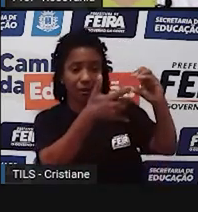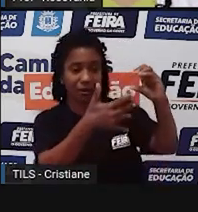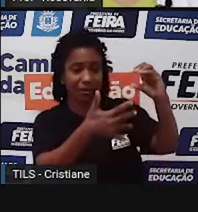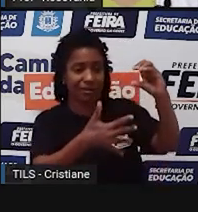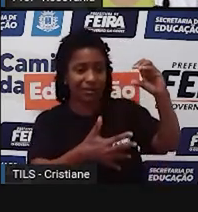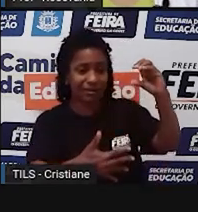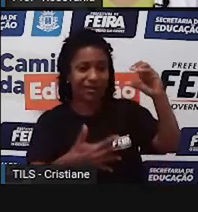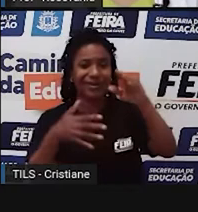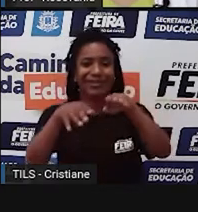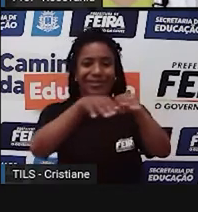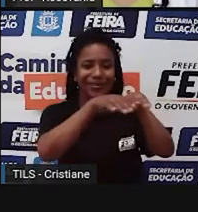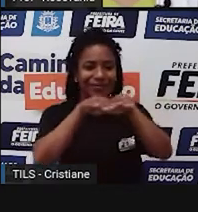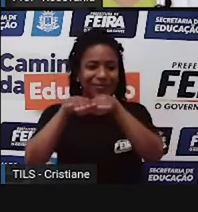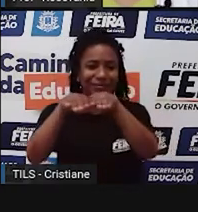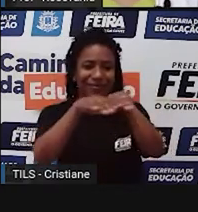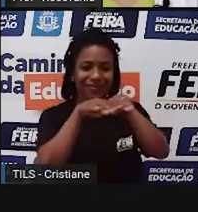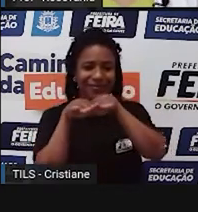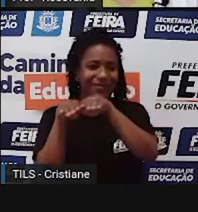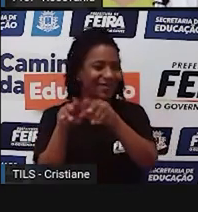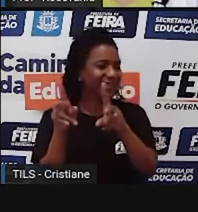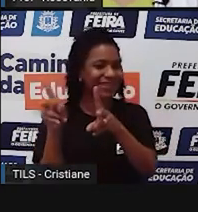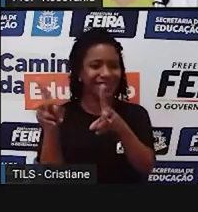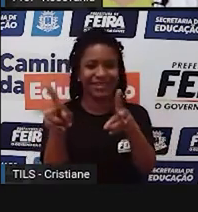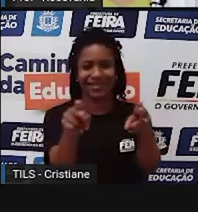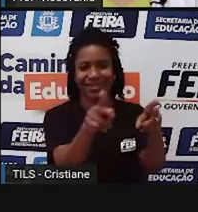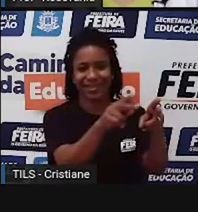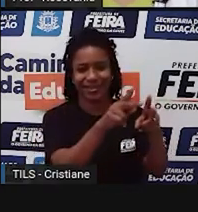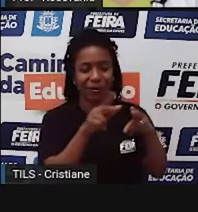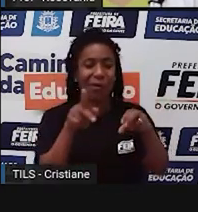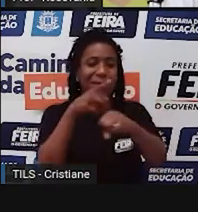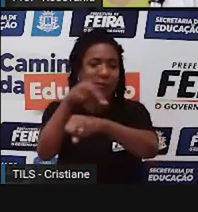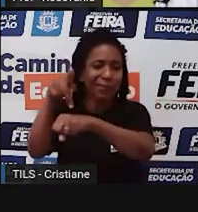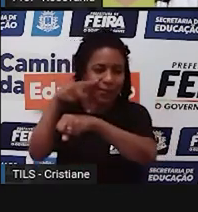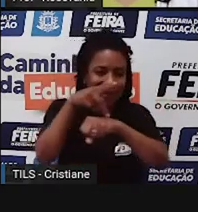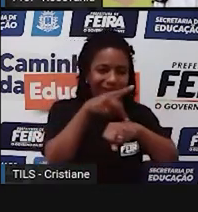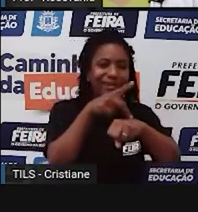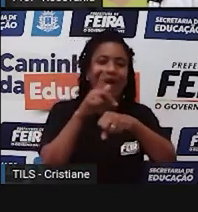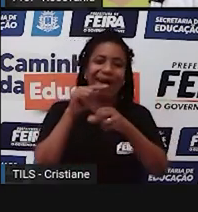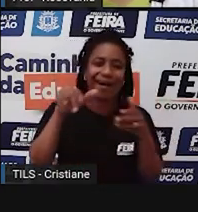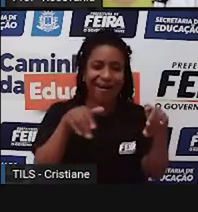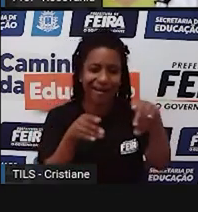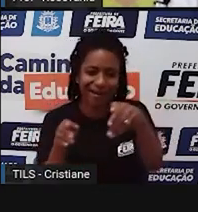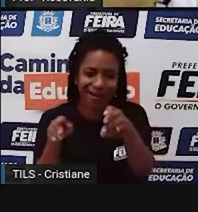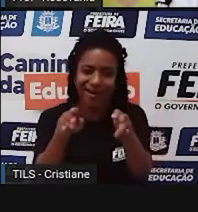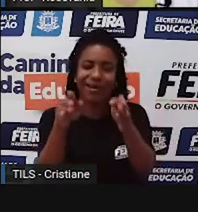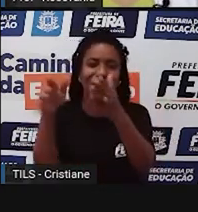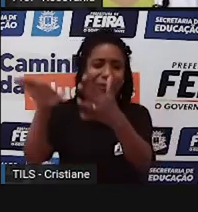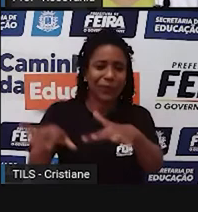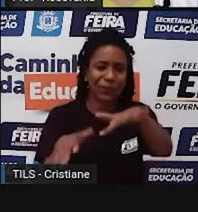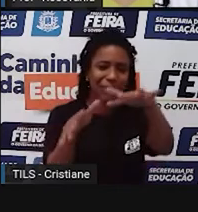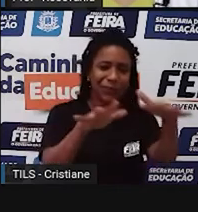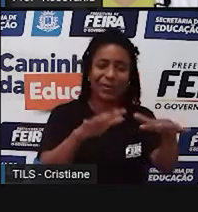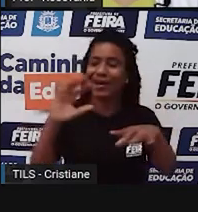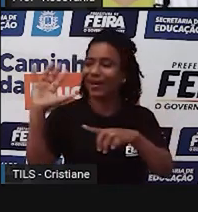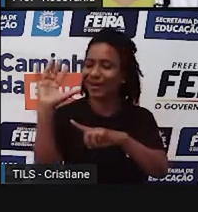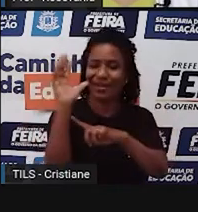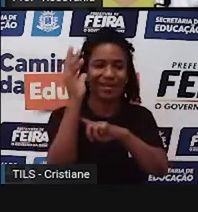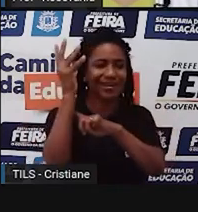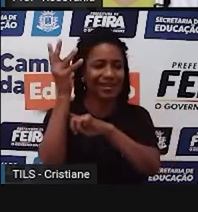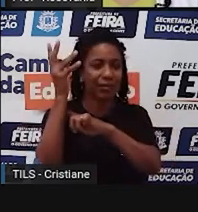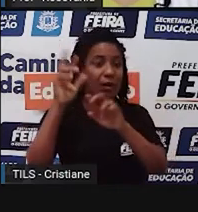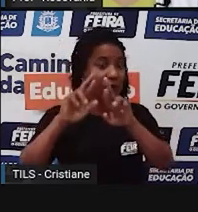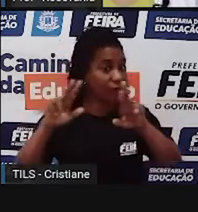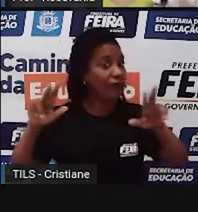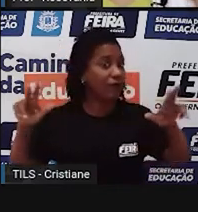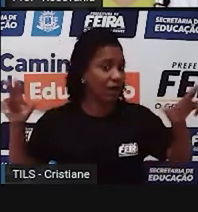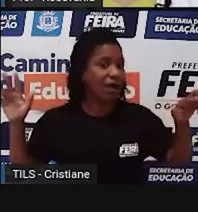que a gente sempre encontra lá, né, com relação aos países, os rios, acidentes geográficos, o clima, que for. Então, ele não